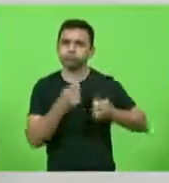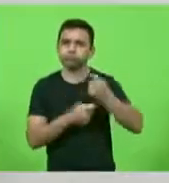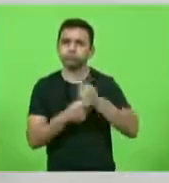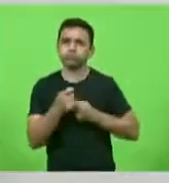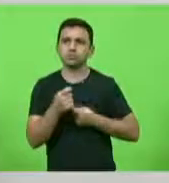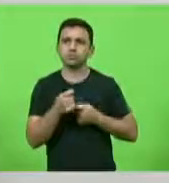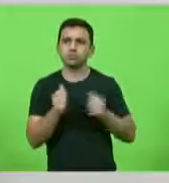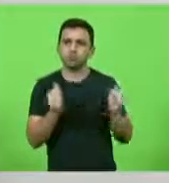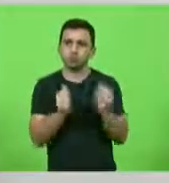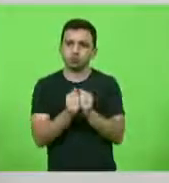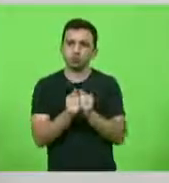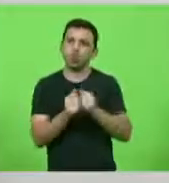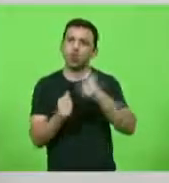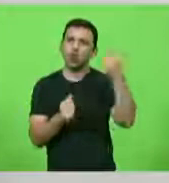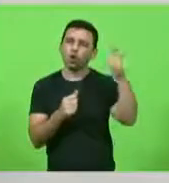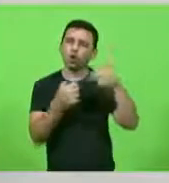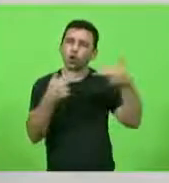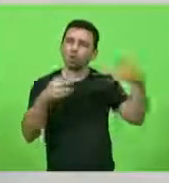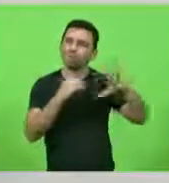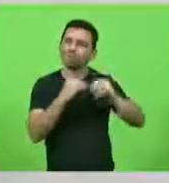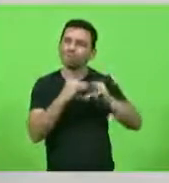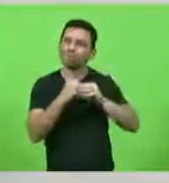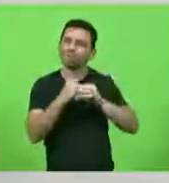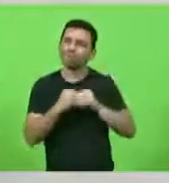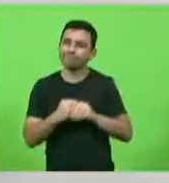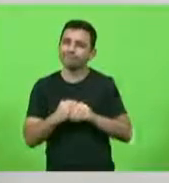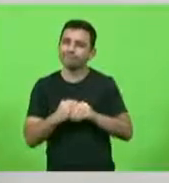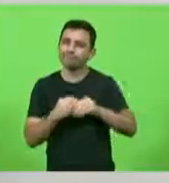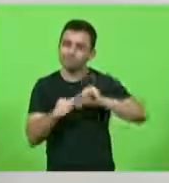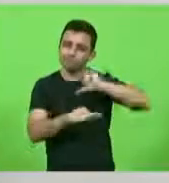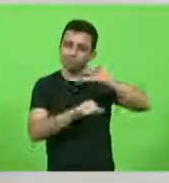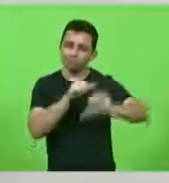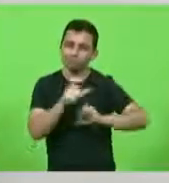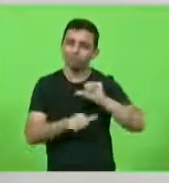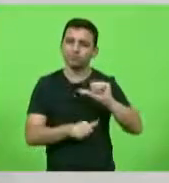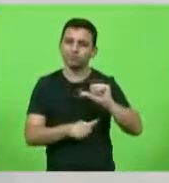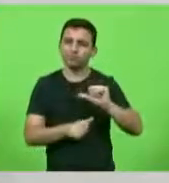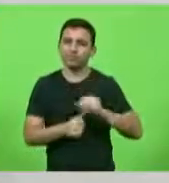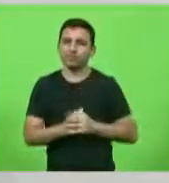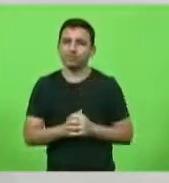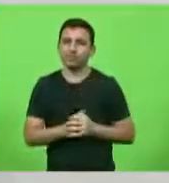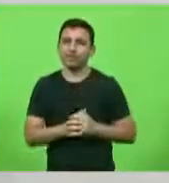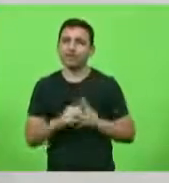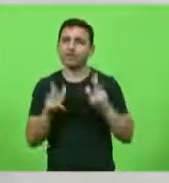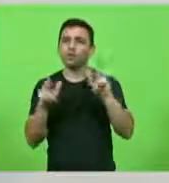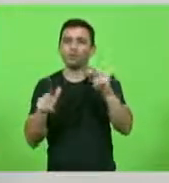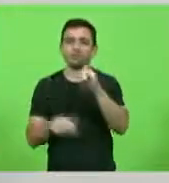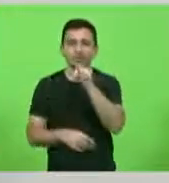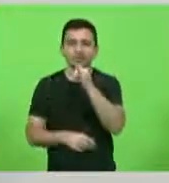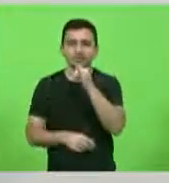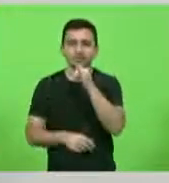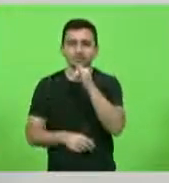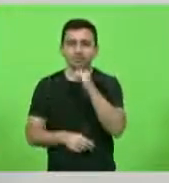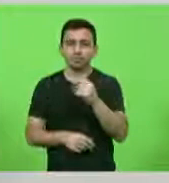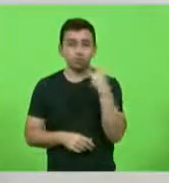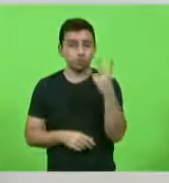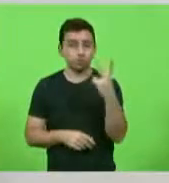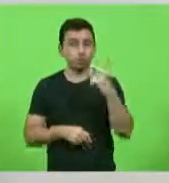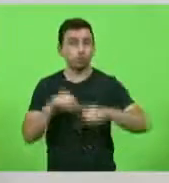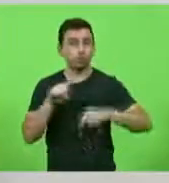agregados com aquilo que é transformado com esses dois produtos